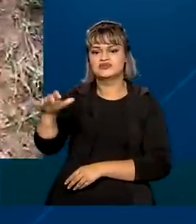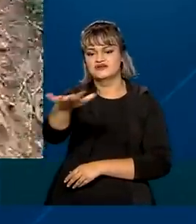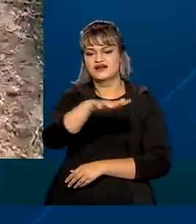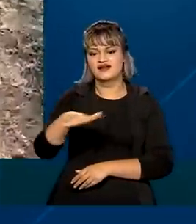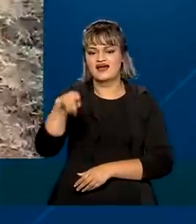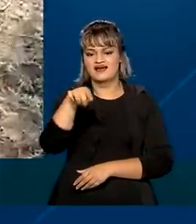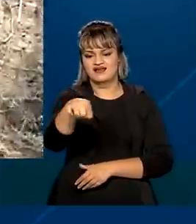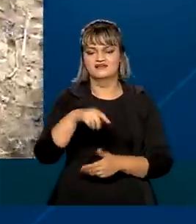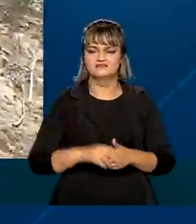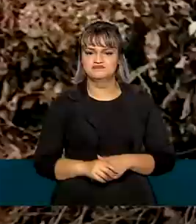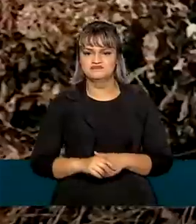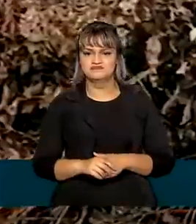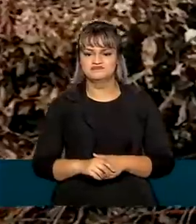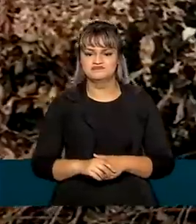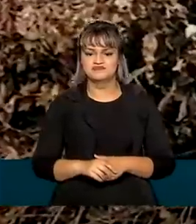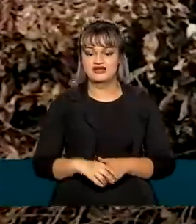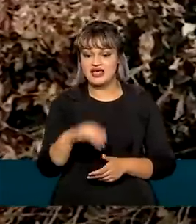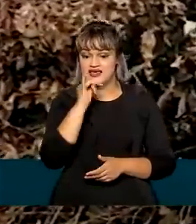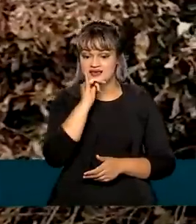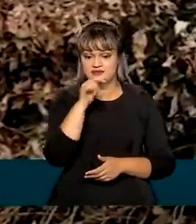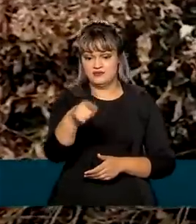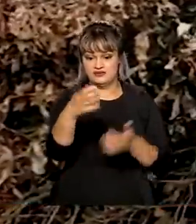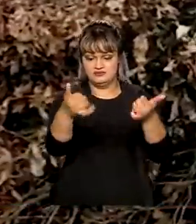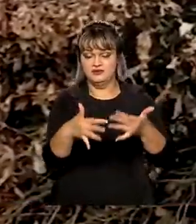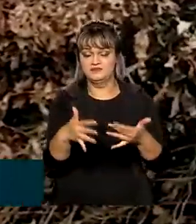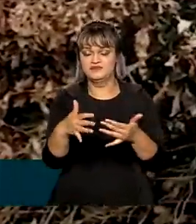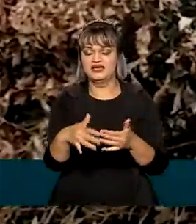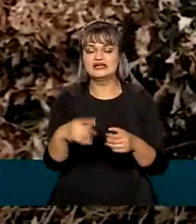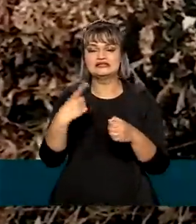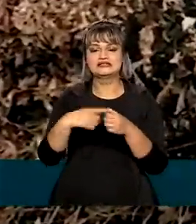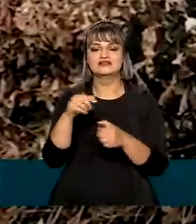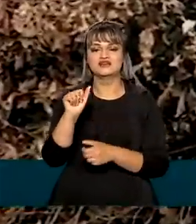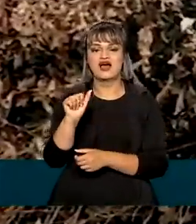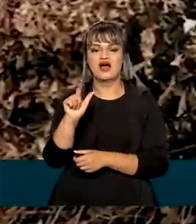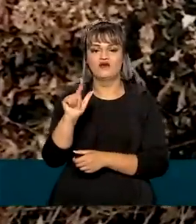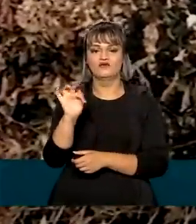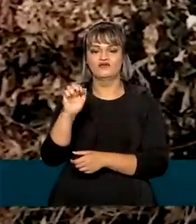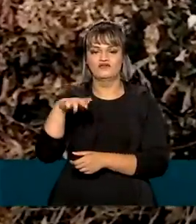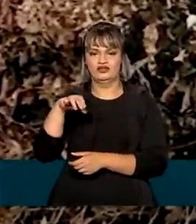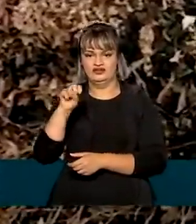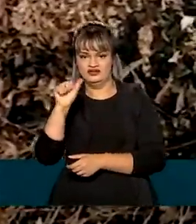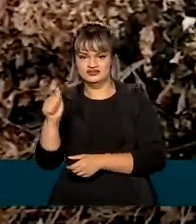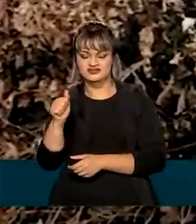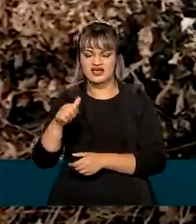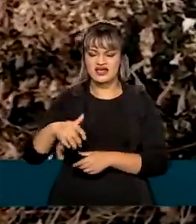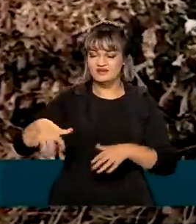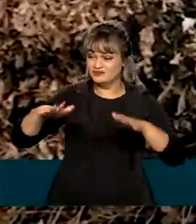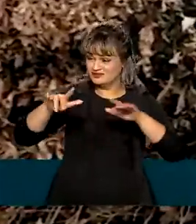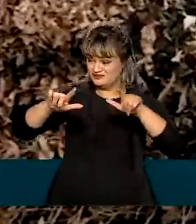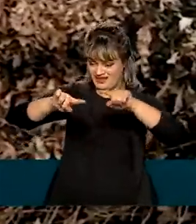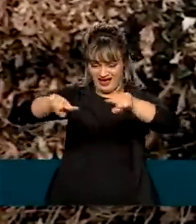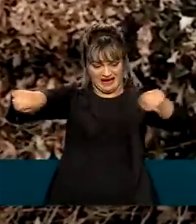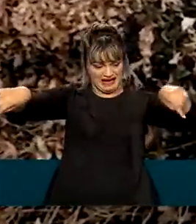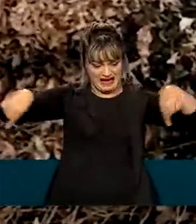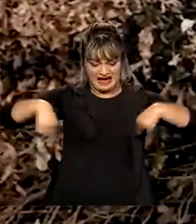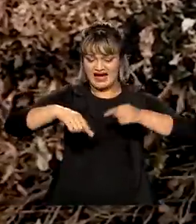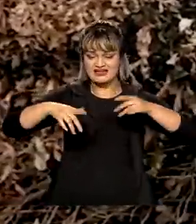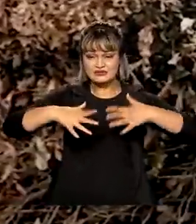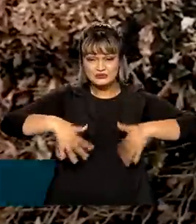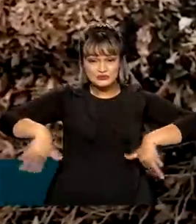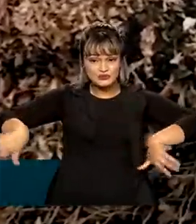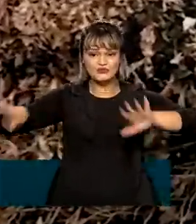toda a área plantada na região. Por exemplo, o caso de Alfenas, que teve aras total de produtores que foram